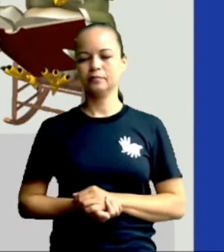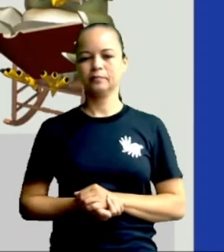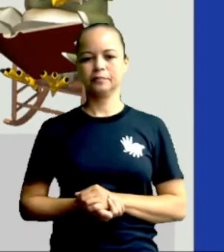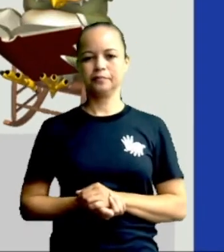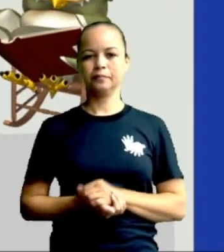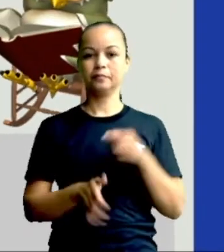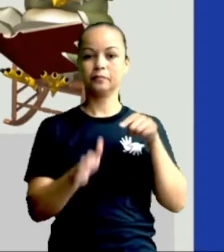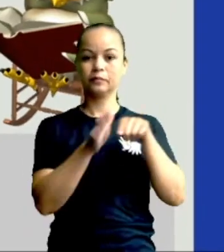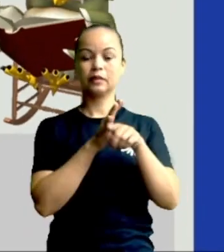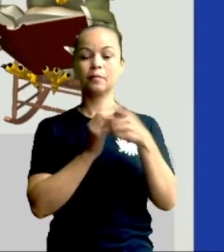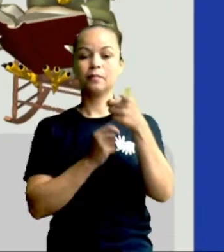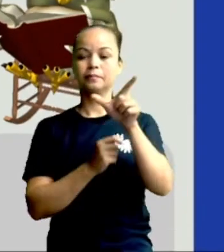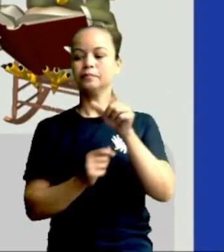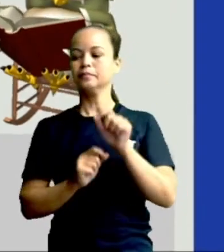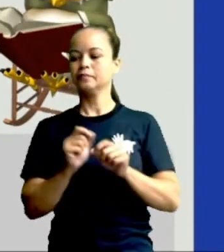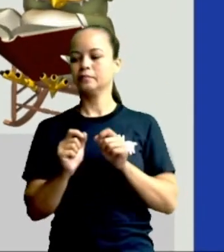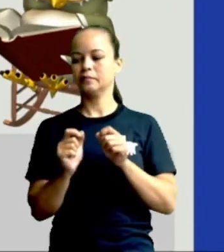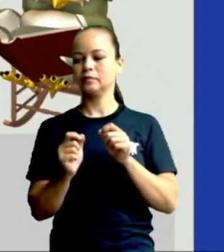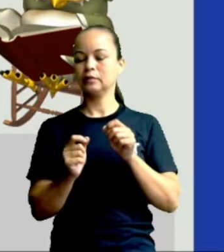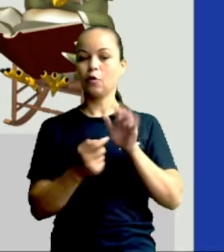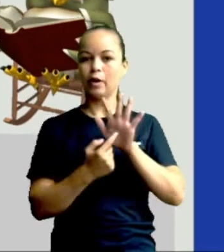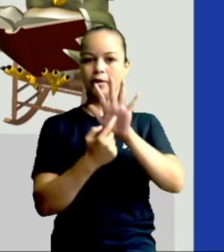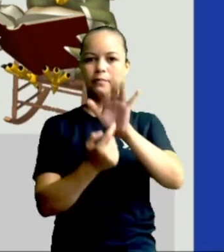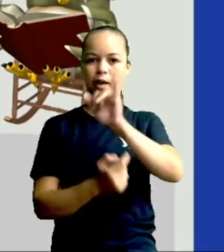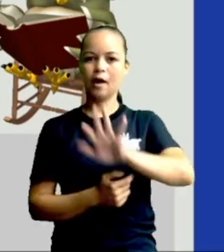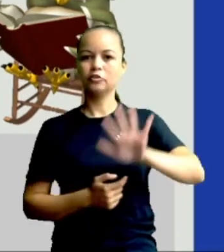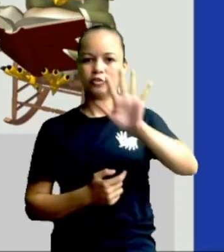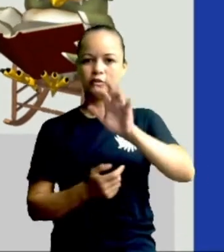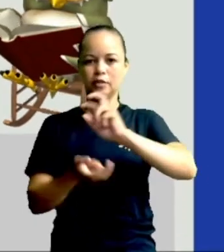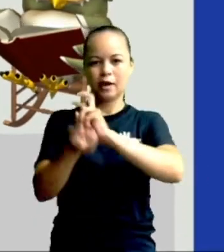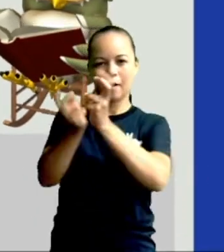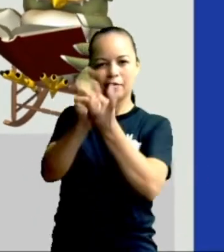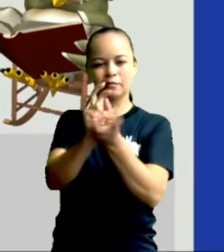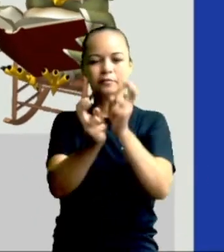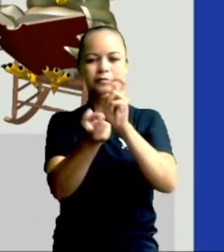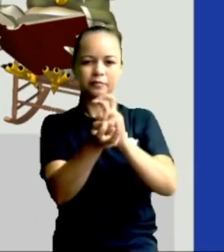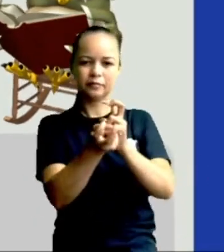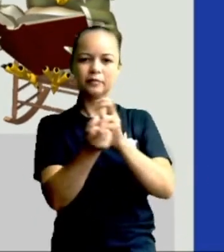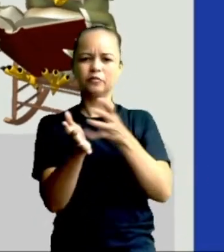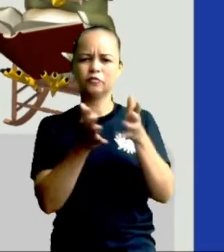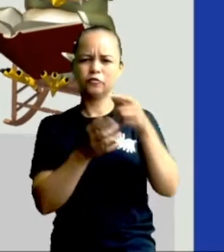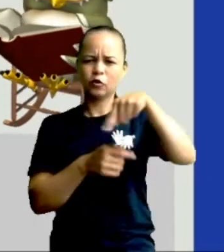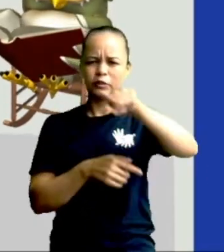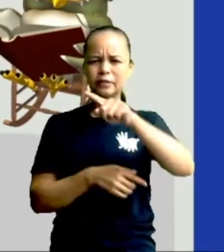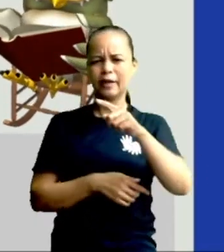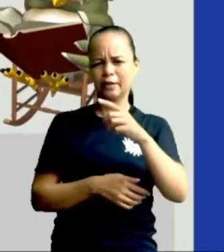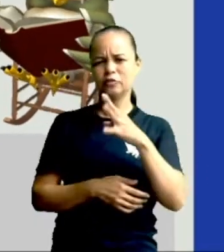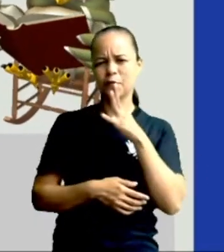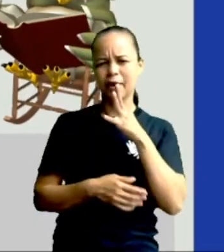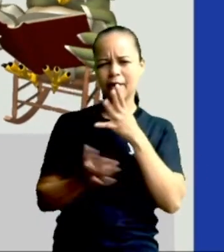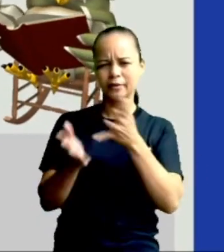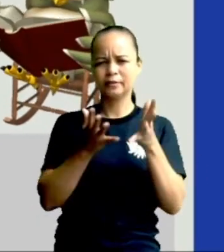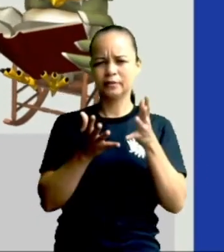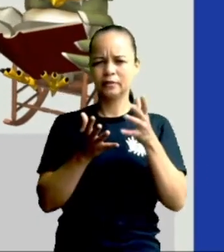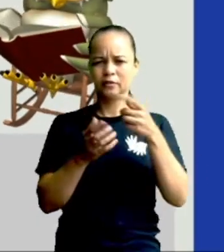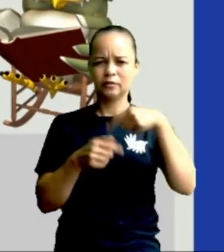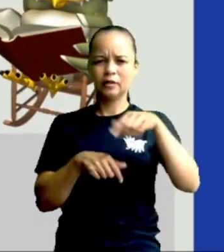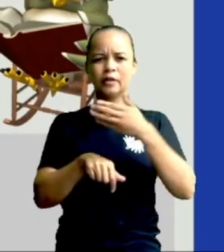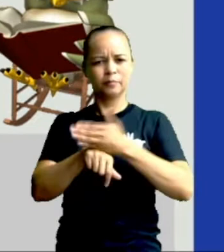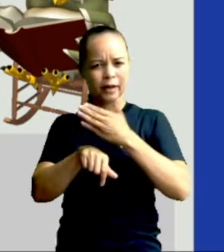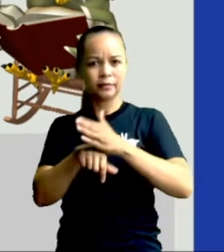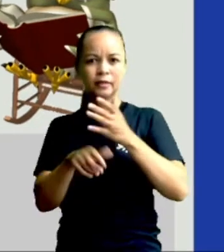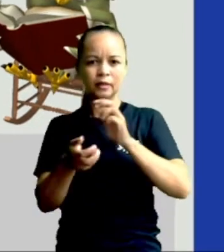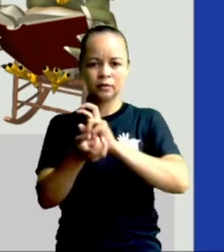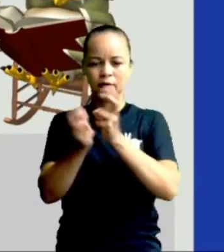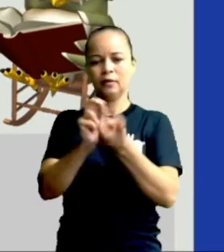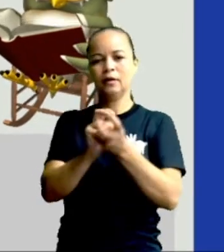próxima pergunta? Olha aí, a imagem da capoeira. Quem aqui faz parte de algum grupo de capoeira? Hum, eu sei que aqui em Vitória